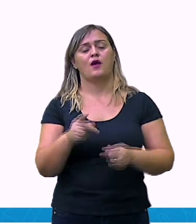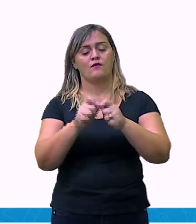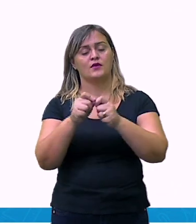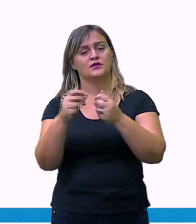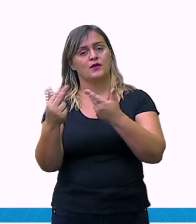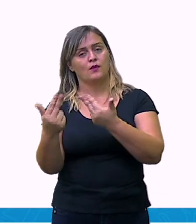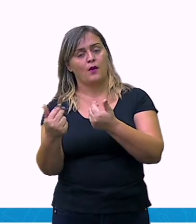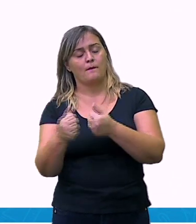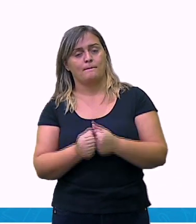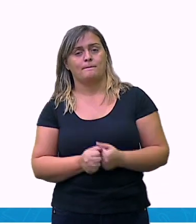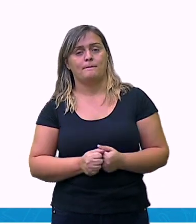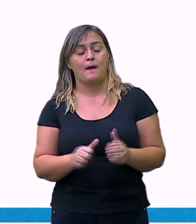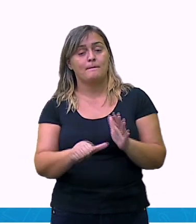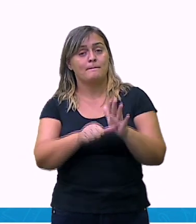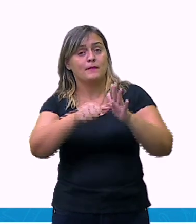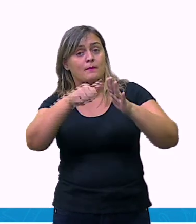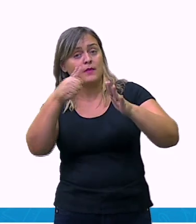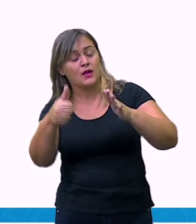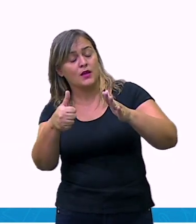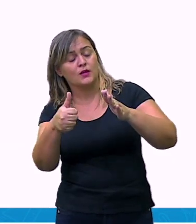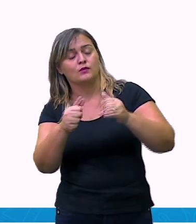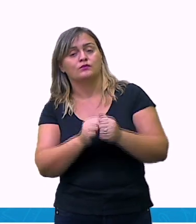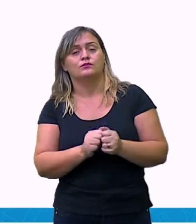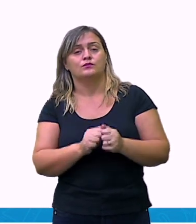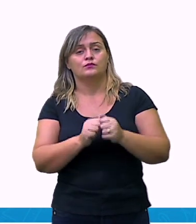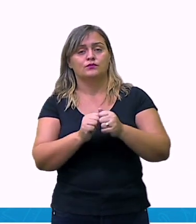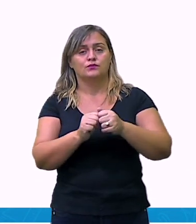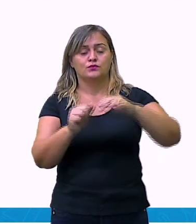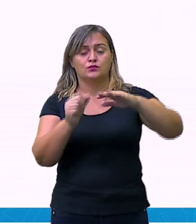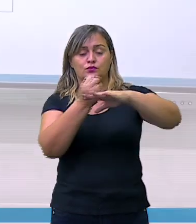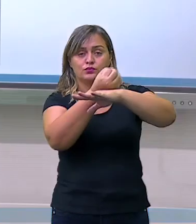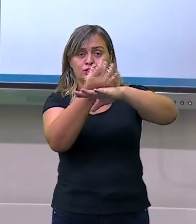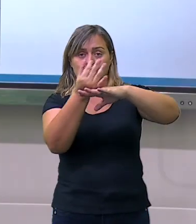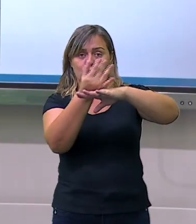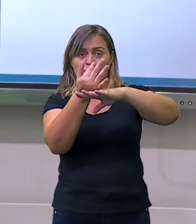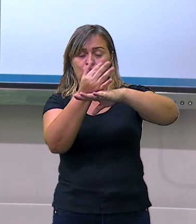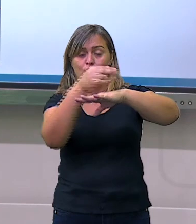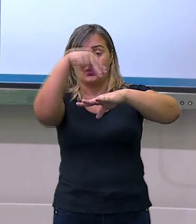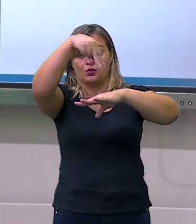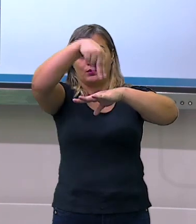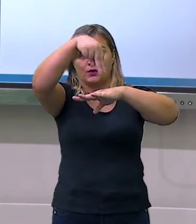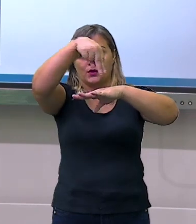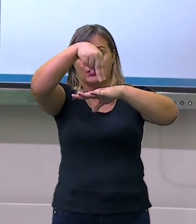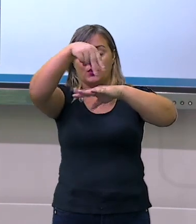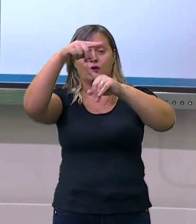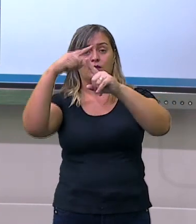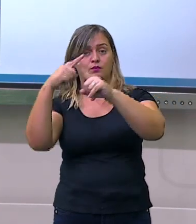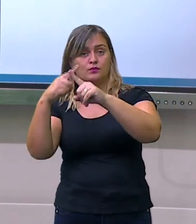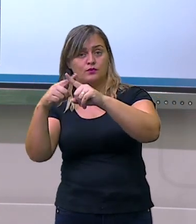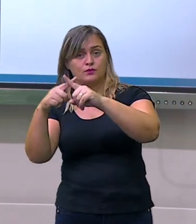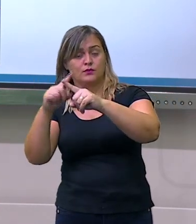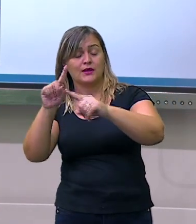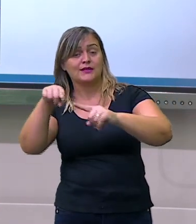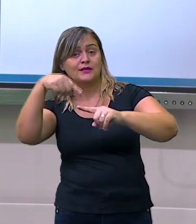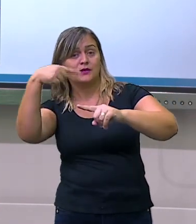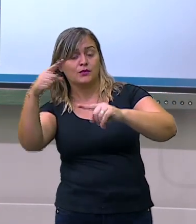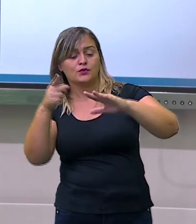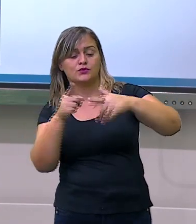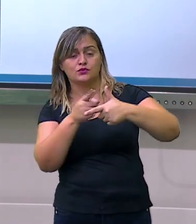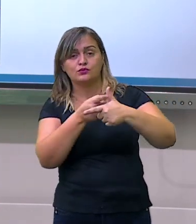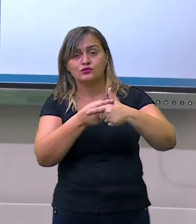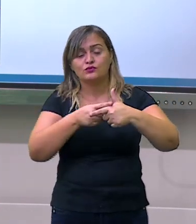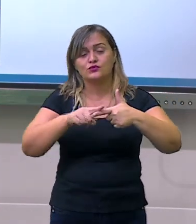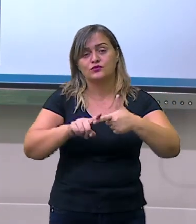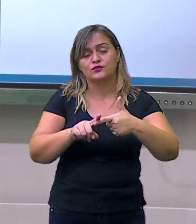multiplicar o meu numerador pelo meu total e dividir pelo meu denominador. Ok,